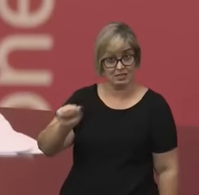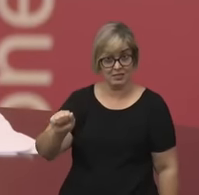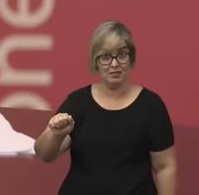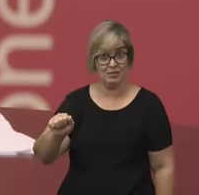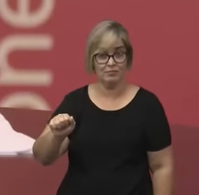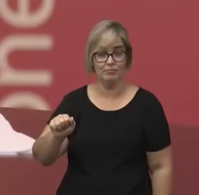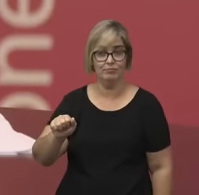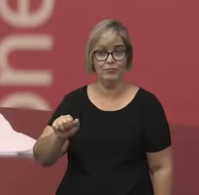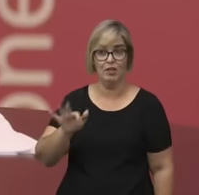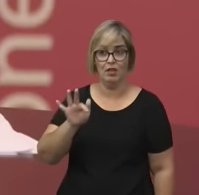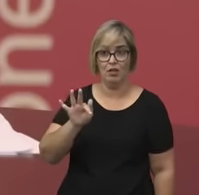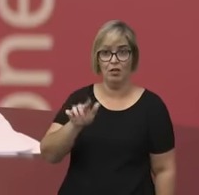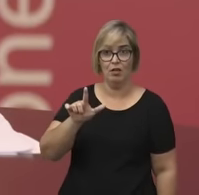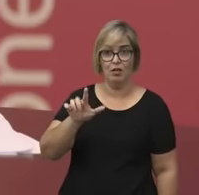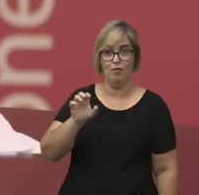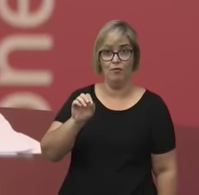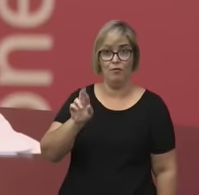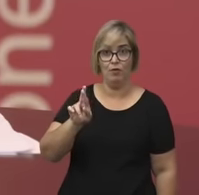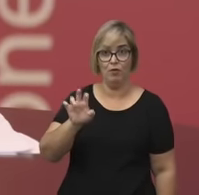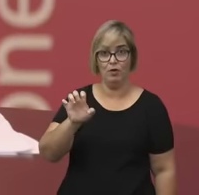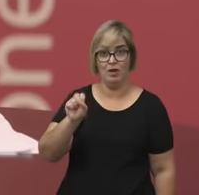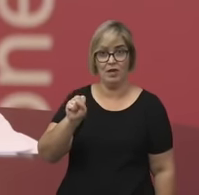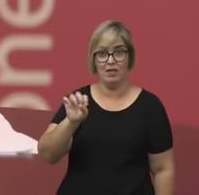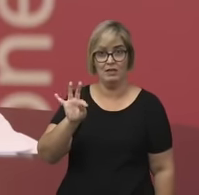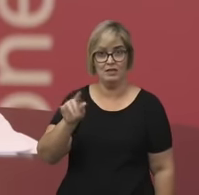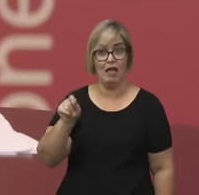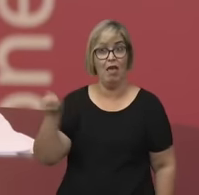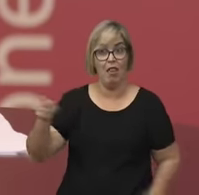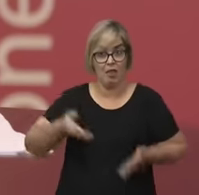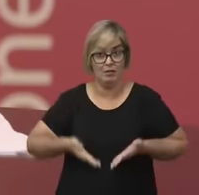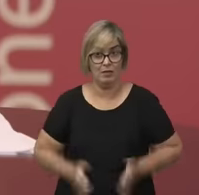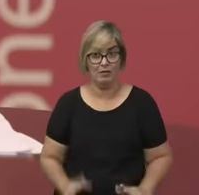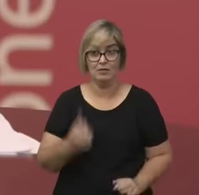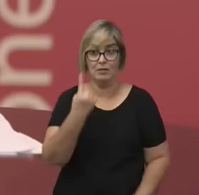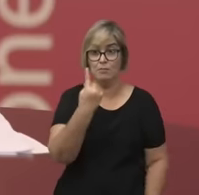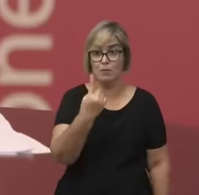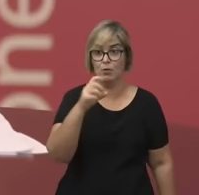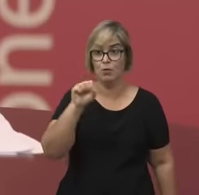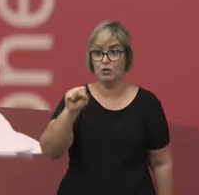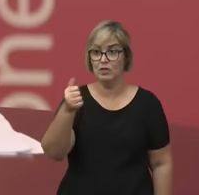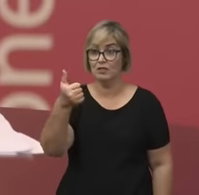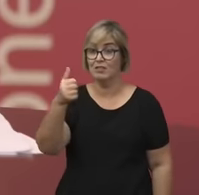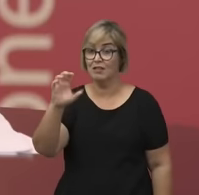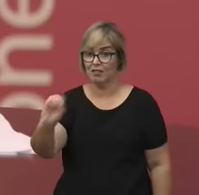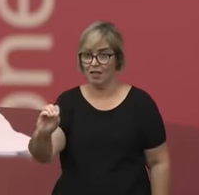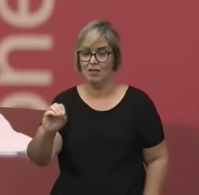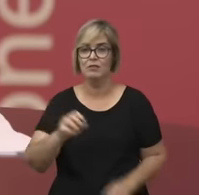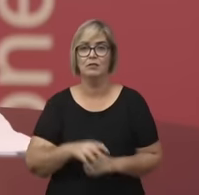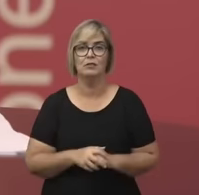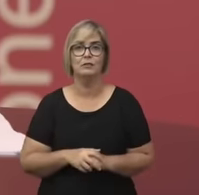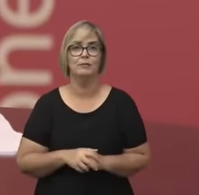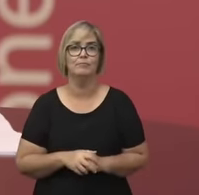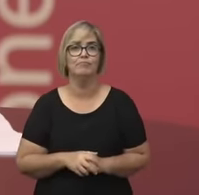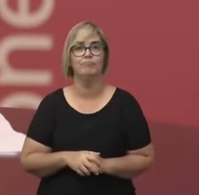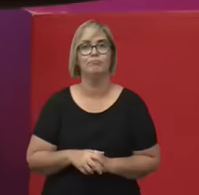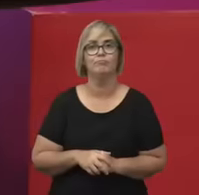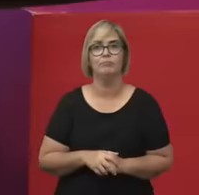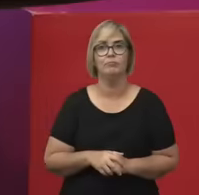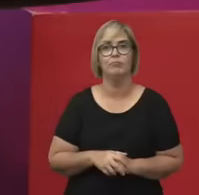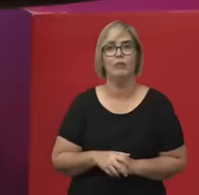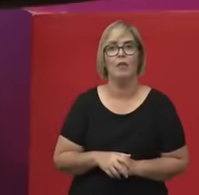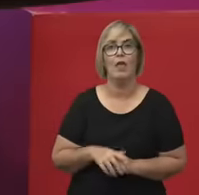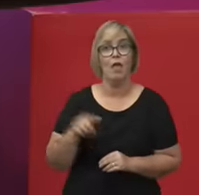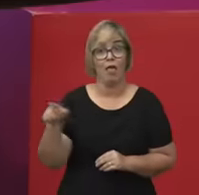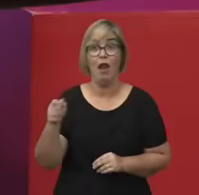Floresta é o pseudônimo dela, ela nasce em 1810, então, no momento em o Brasil ainda é a colônia de Portugal, ela morre antes do Brasil